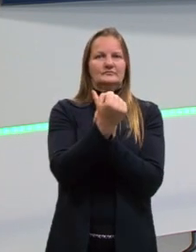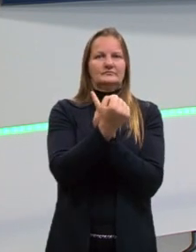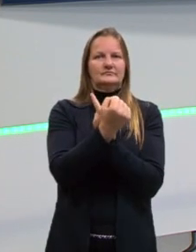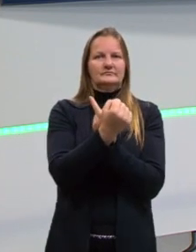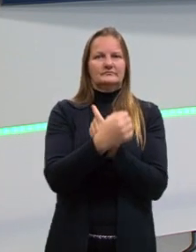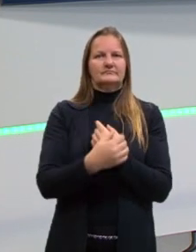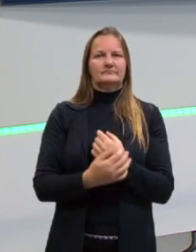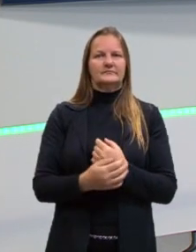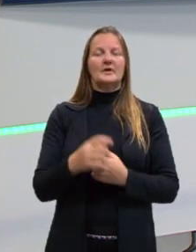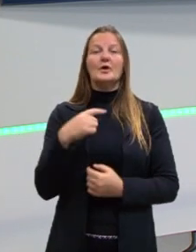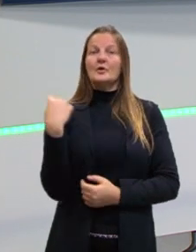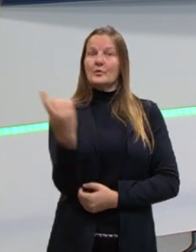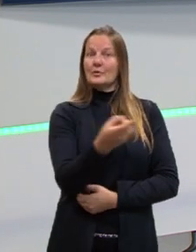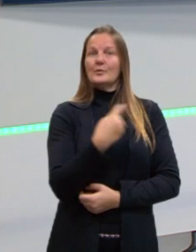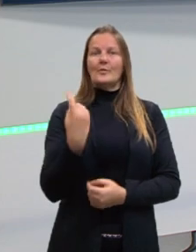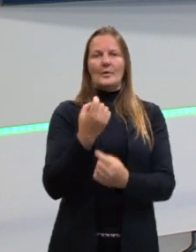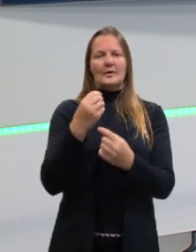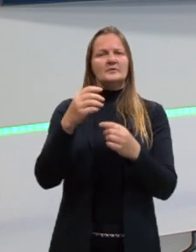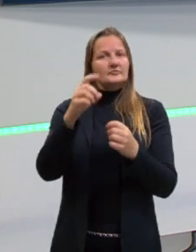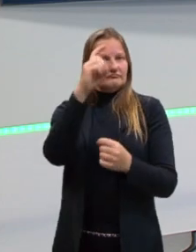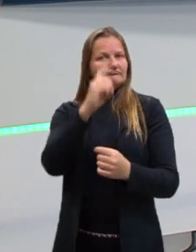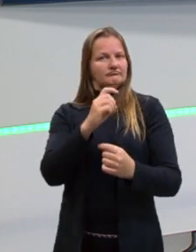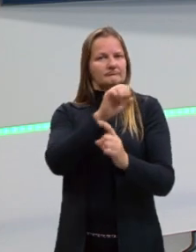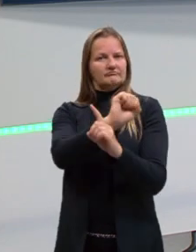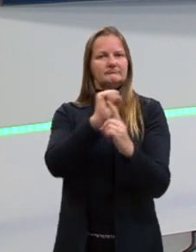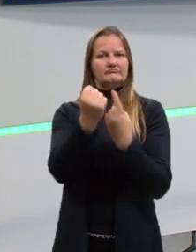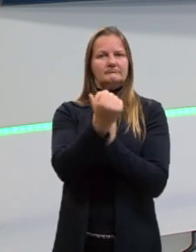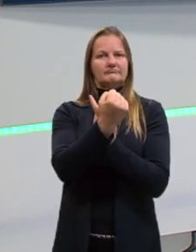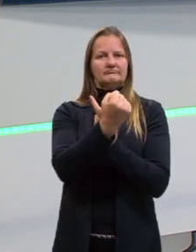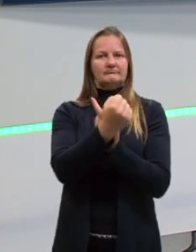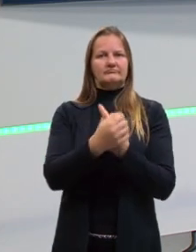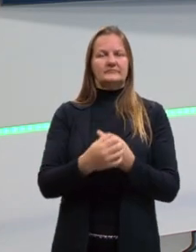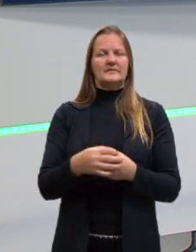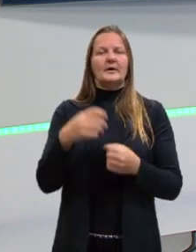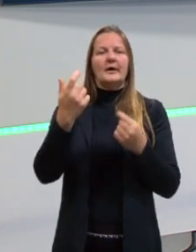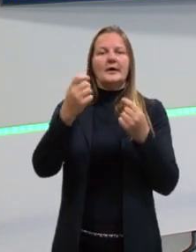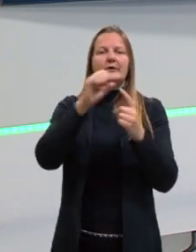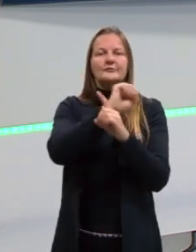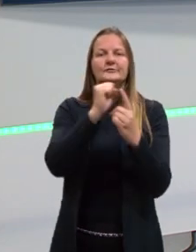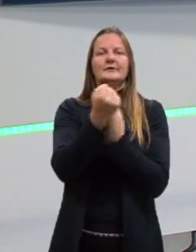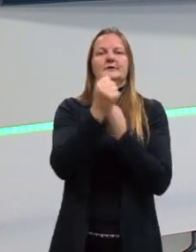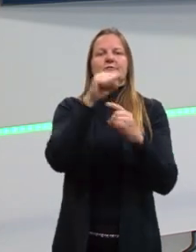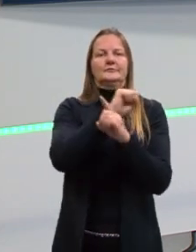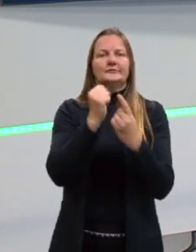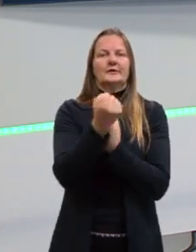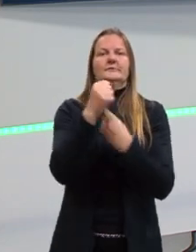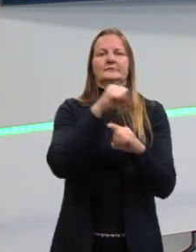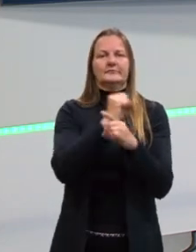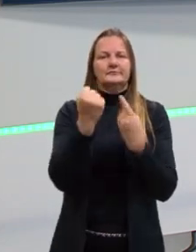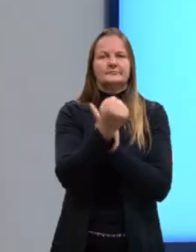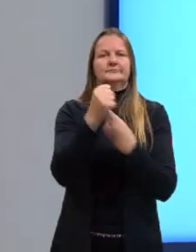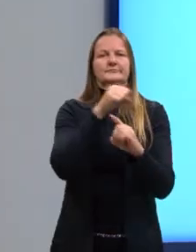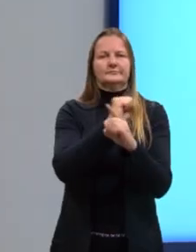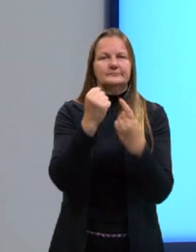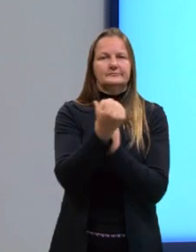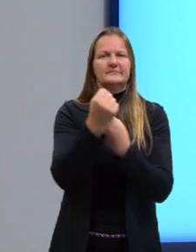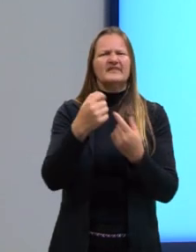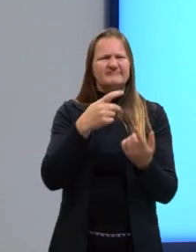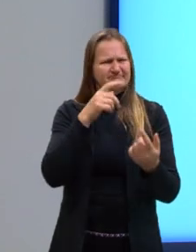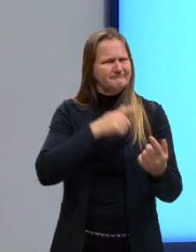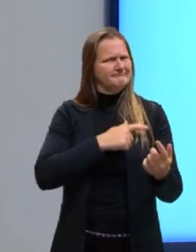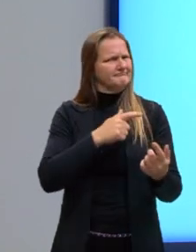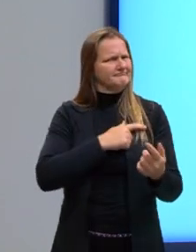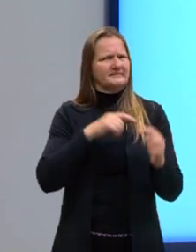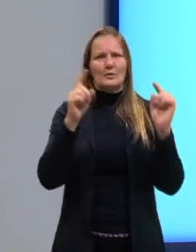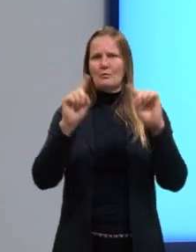Nós somos a sociedade. Só que eu não posso ficar lá repetindo ao longo do meu texto, sociedade, sociedade, sociedade,